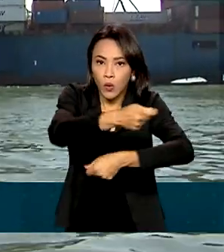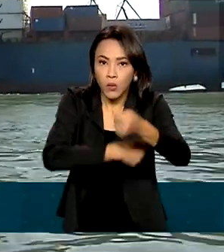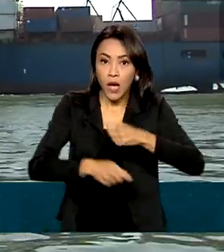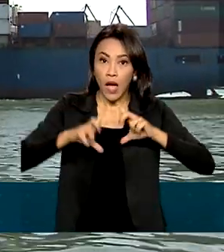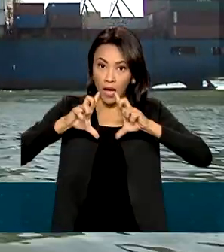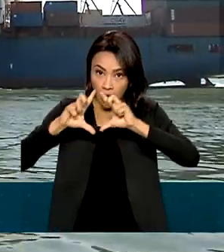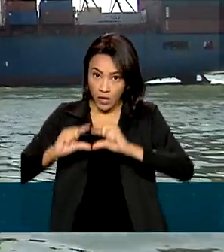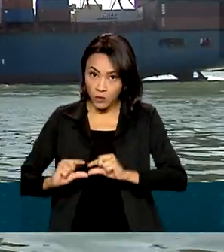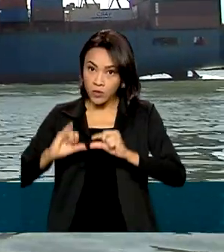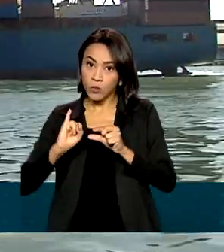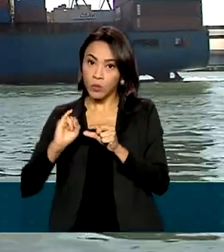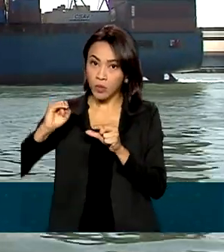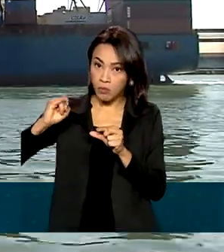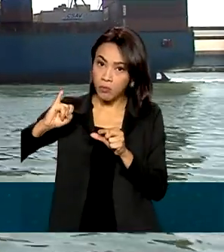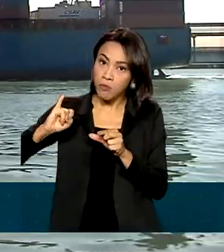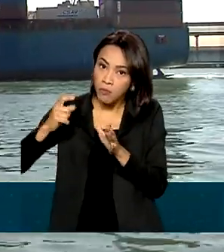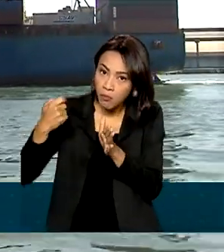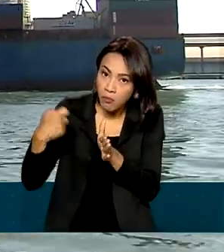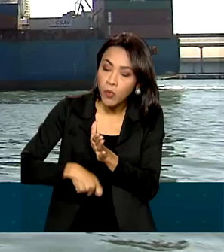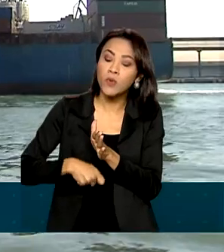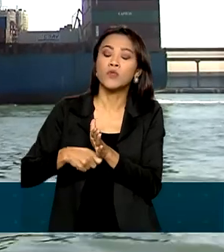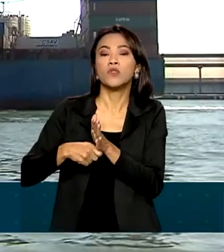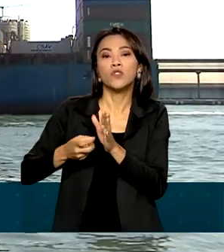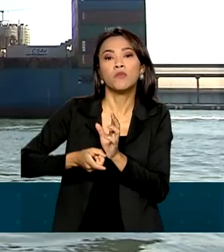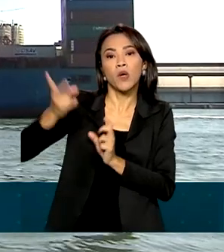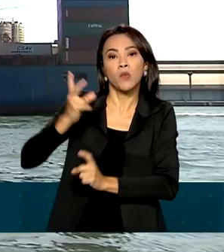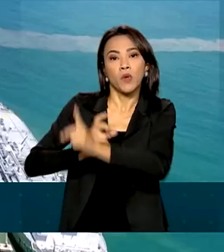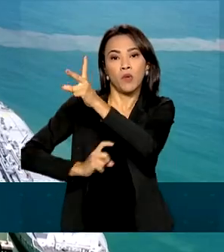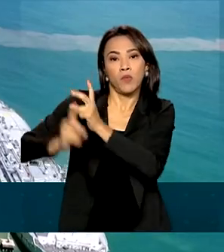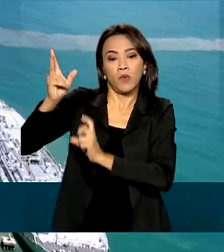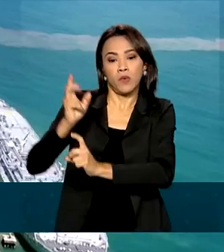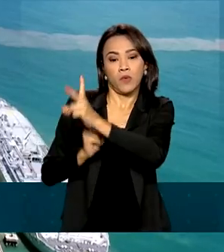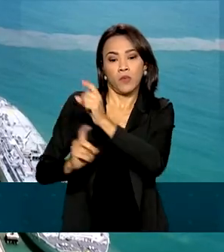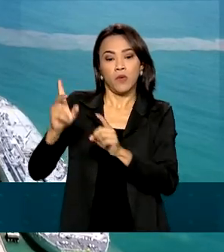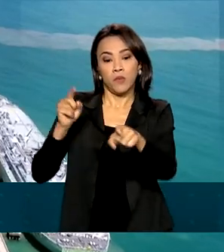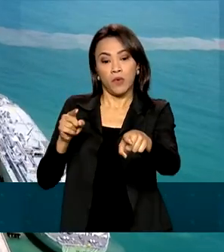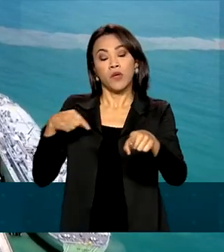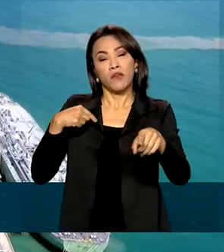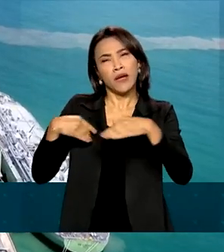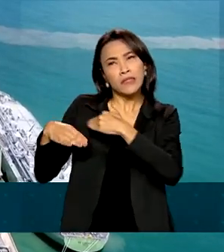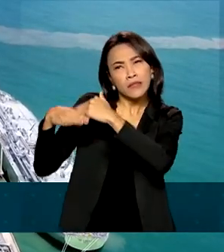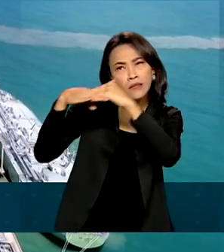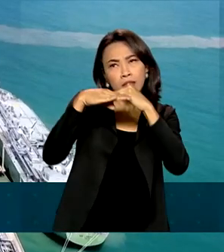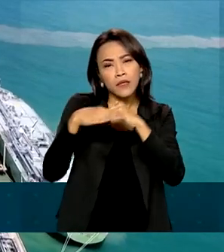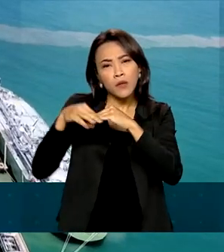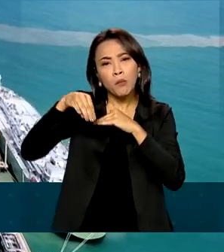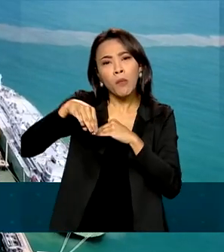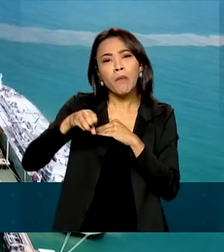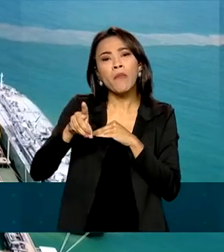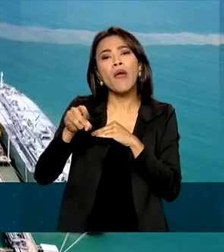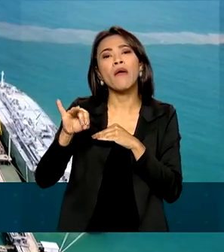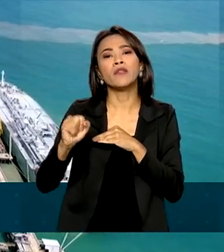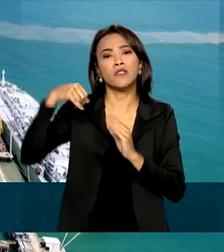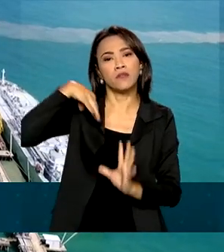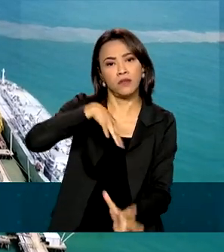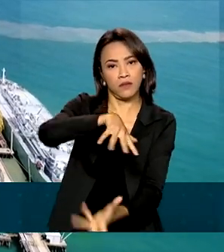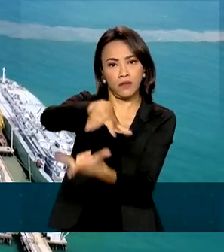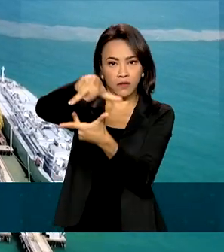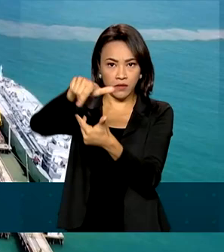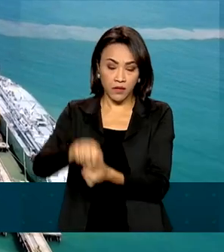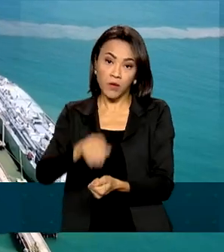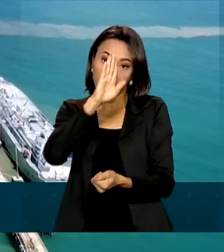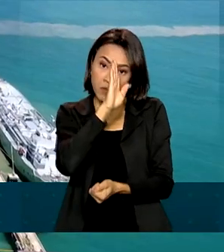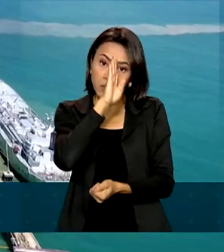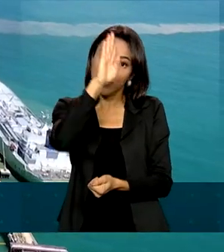imposto de importação aproxima o nível tarifário brasileiro da média internacional, e em especial, dos